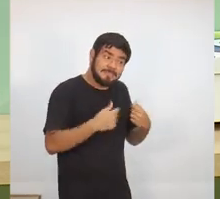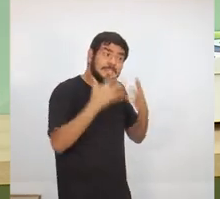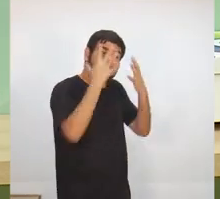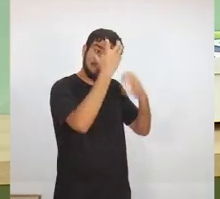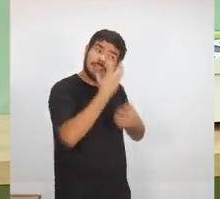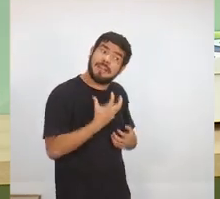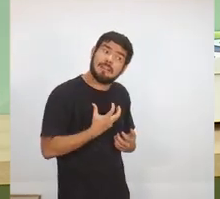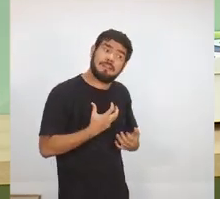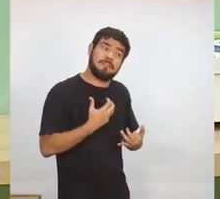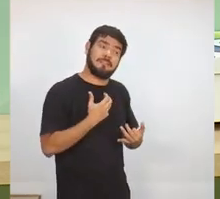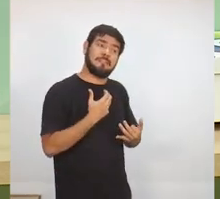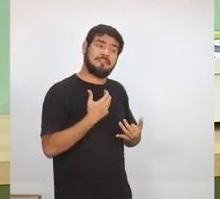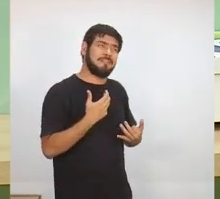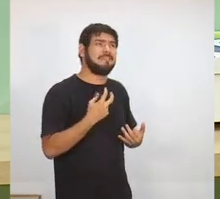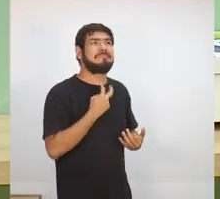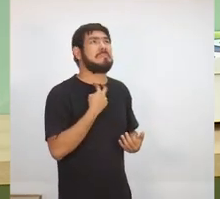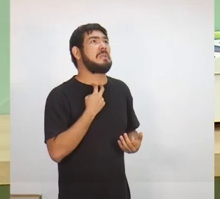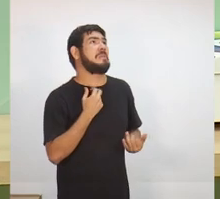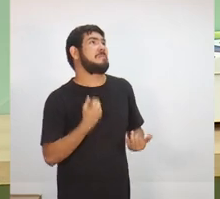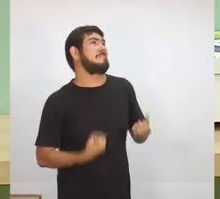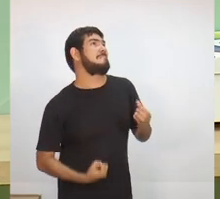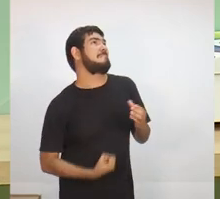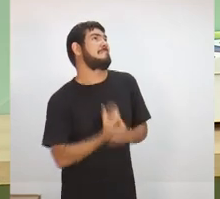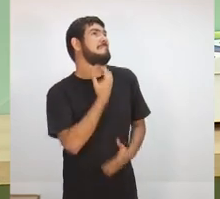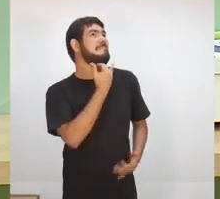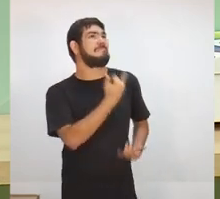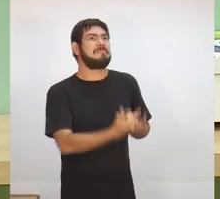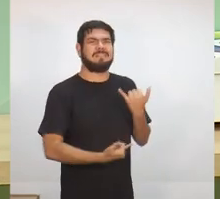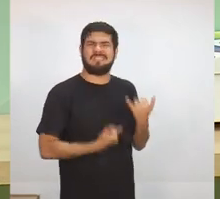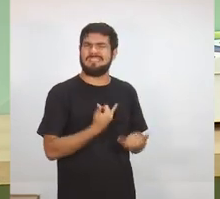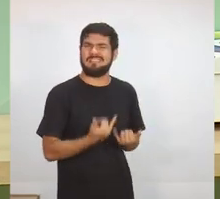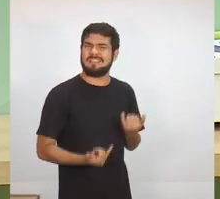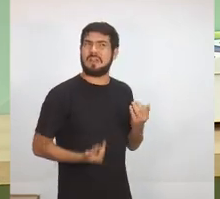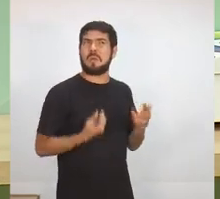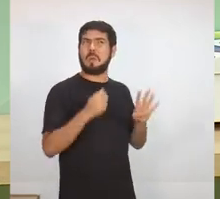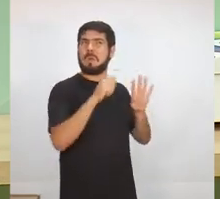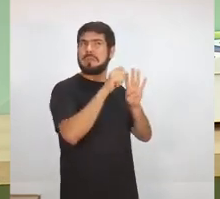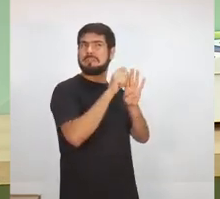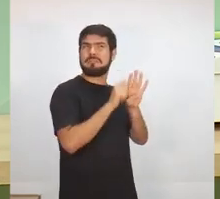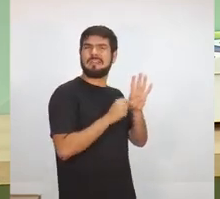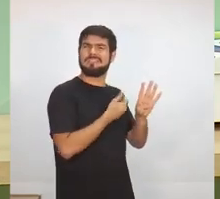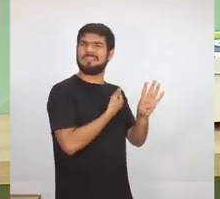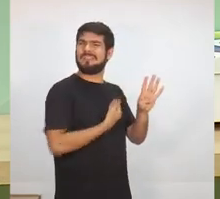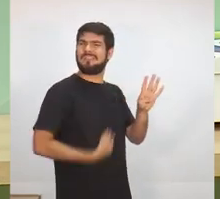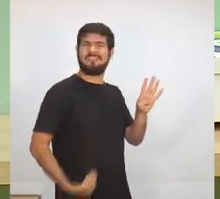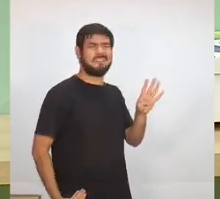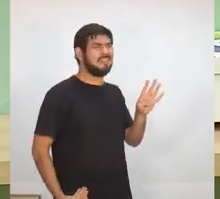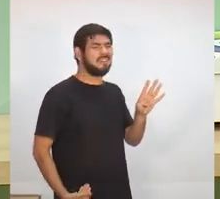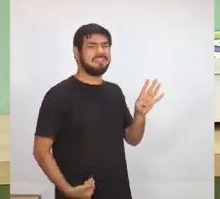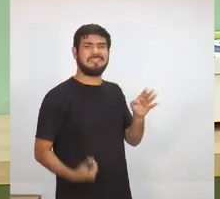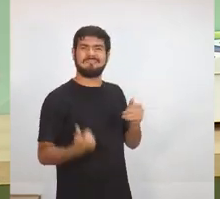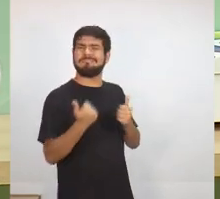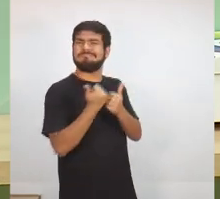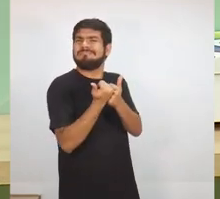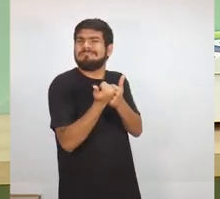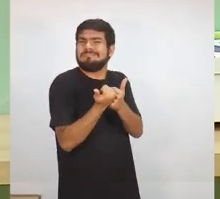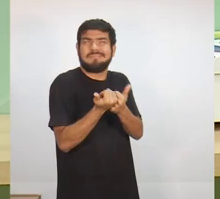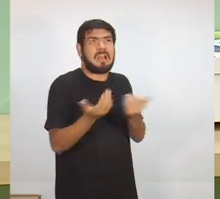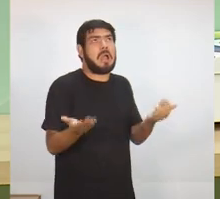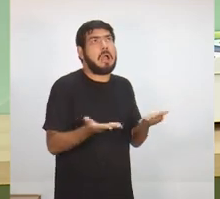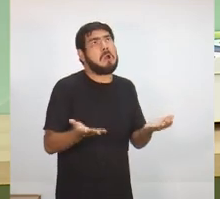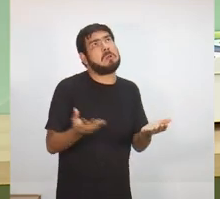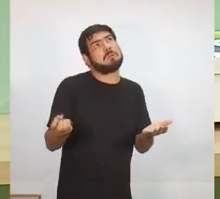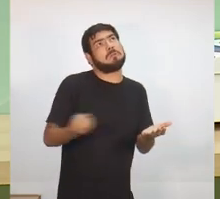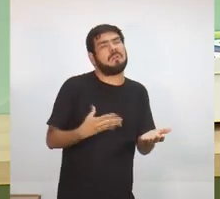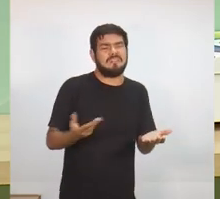séria. Não dá para criar factóides em cima de quatro meses de um governo interino, que agora se diz o novo,